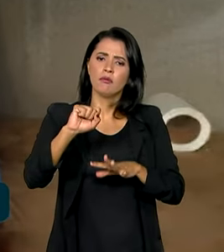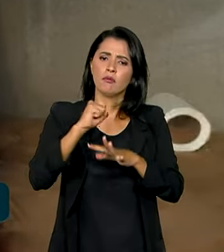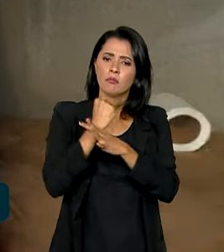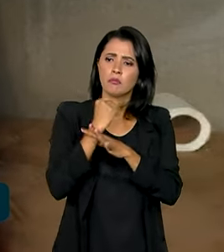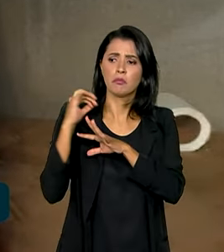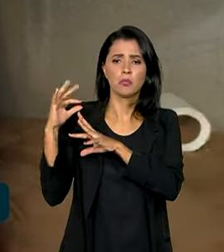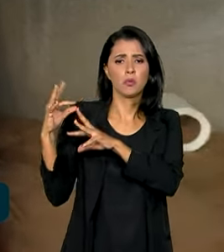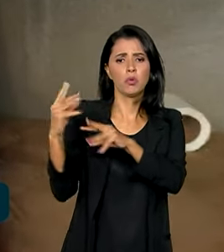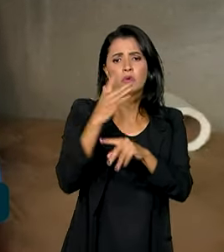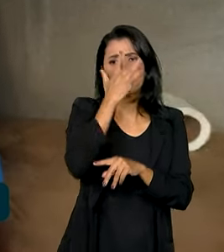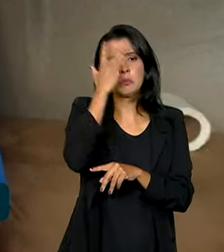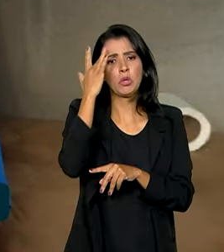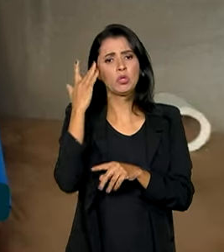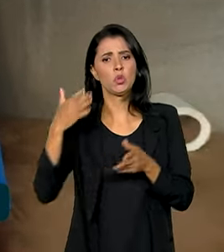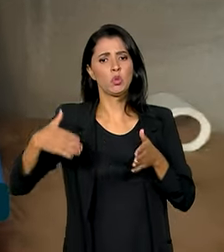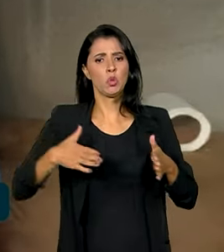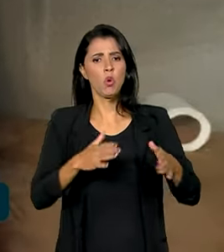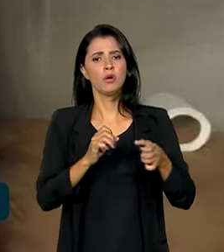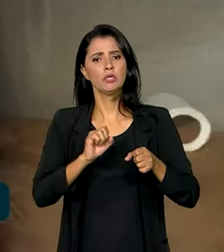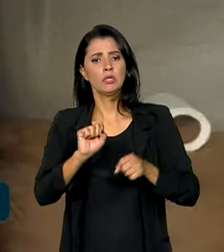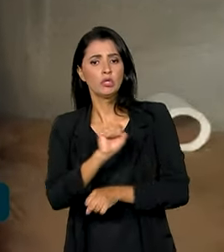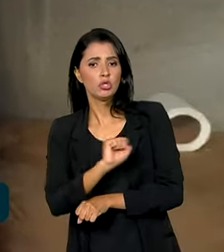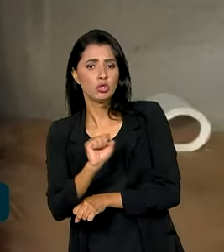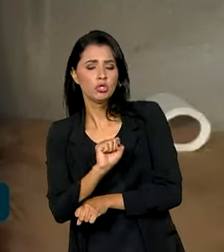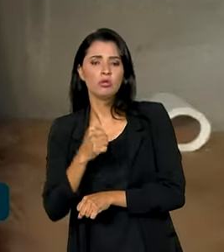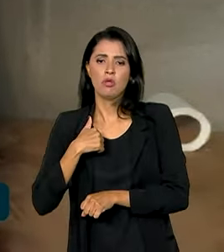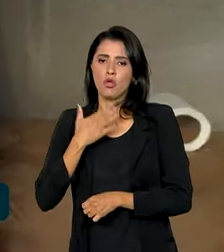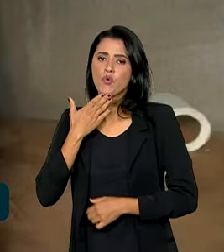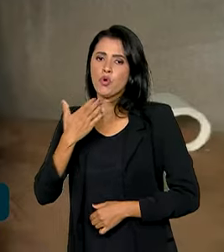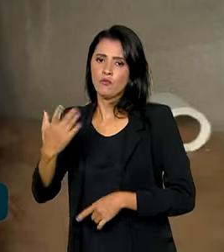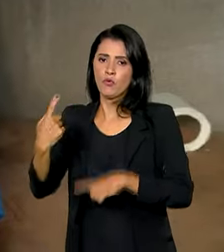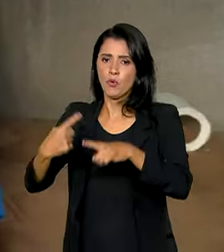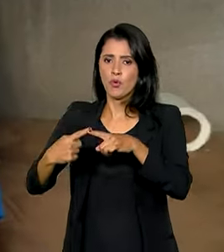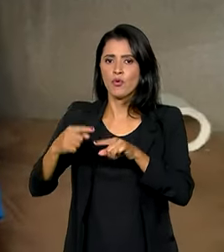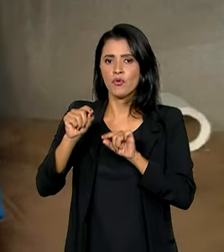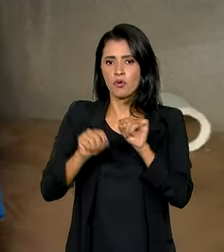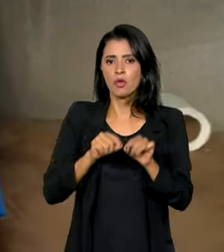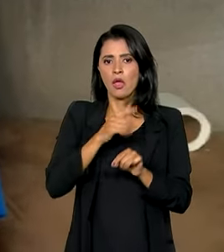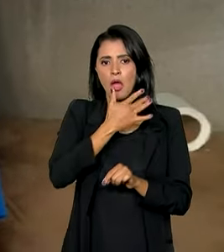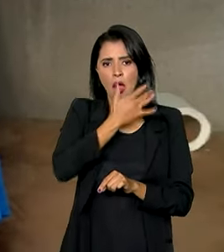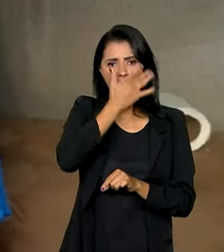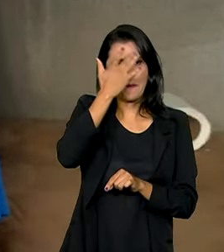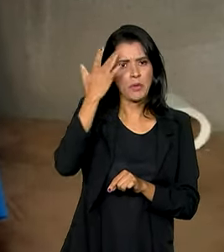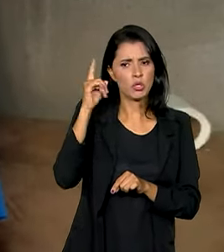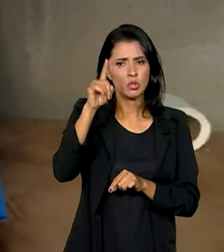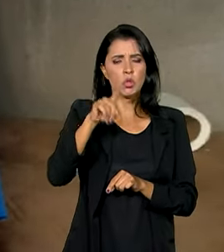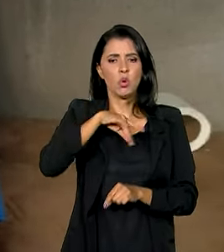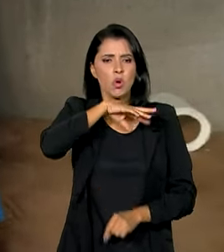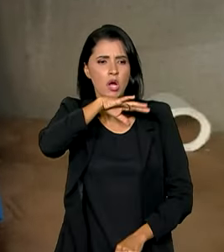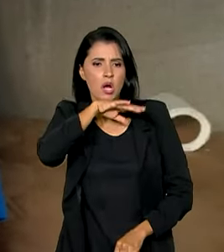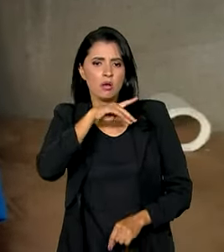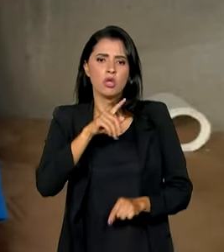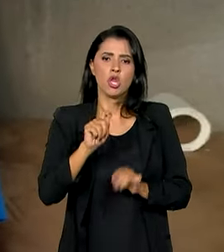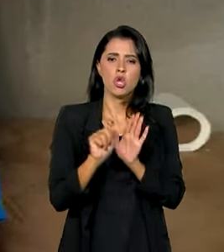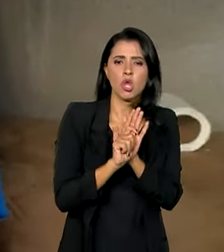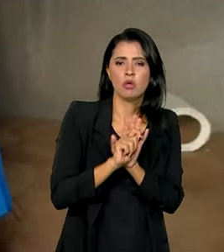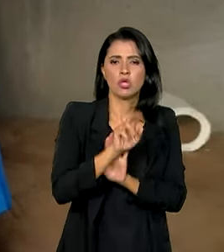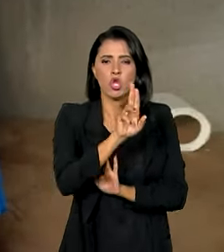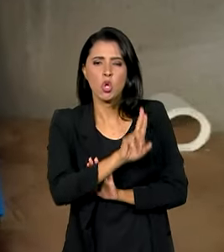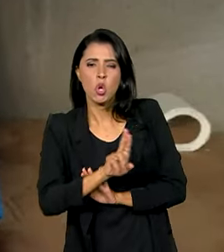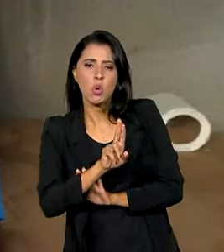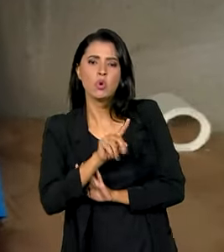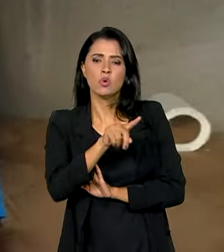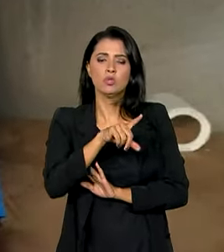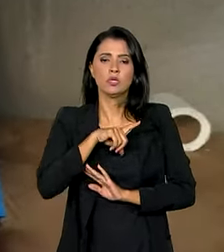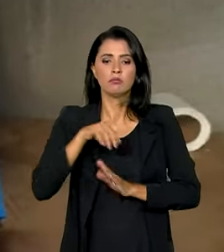para todos que estão nas estradas. Sou a favor por quê? Porque vai tirar as pessoas de mal índio, as pessoas que usam drogas da rodovia,